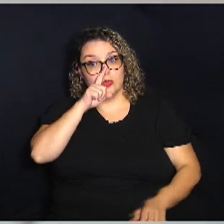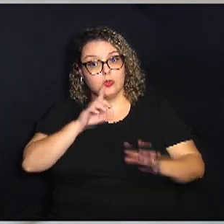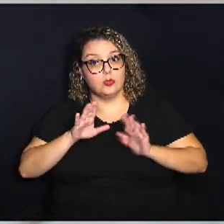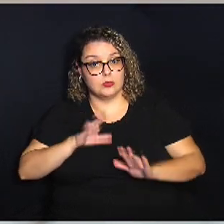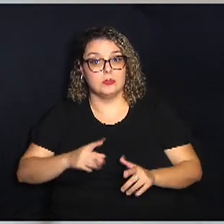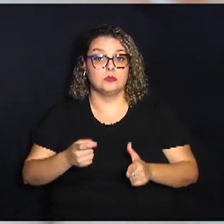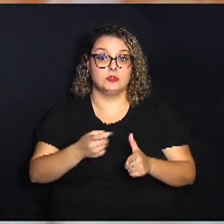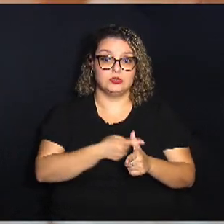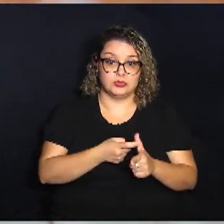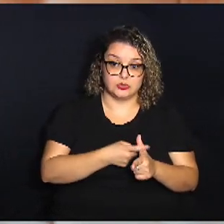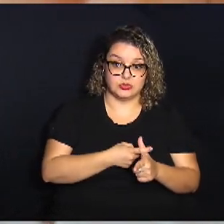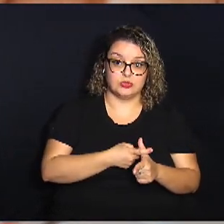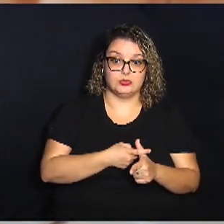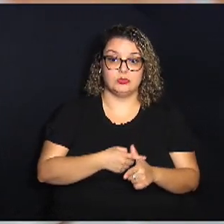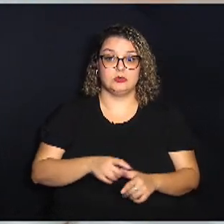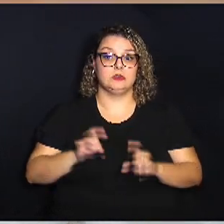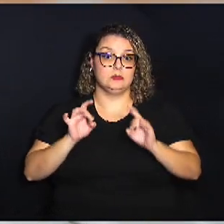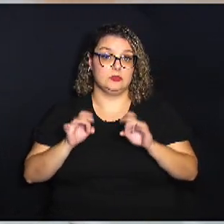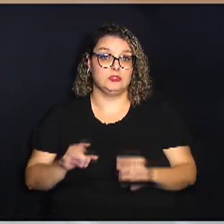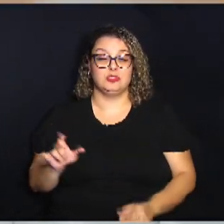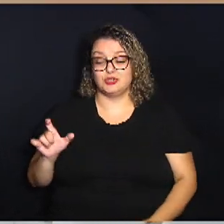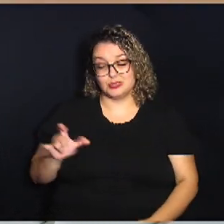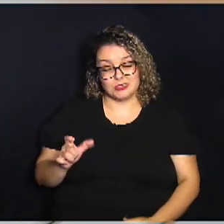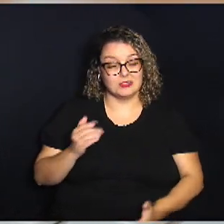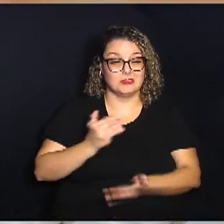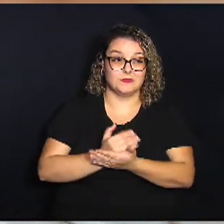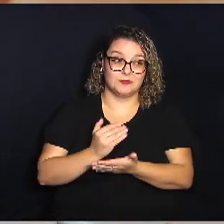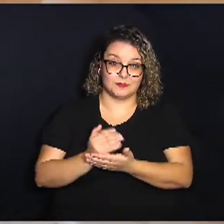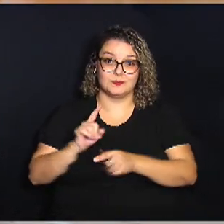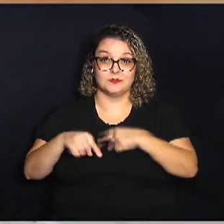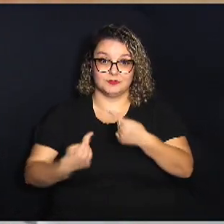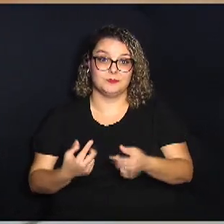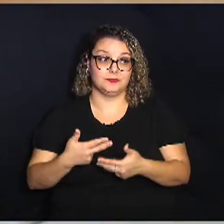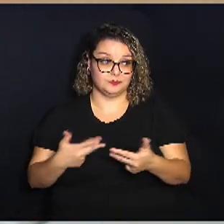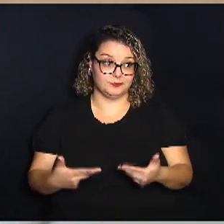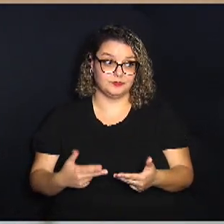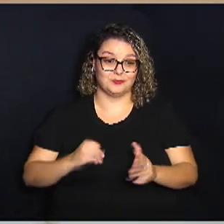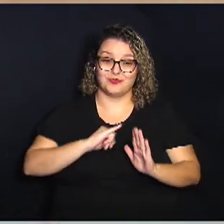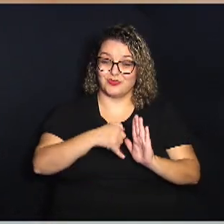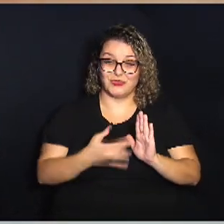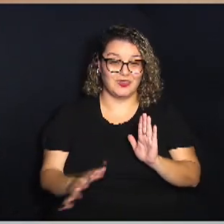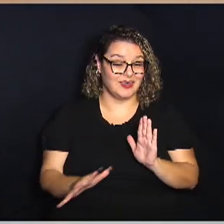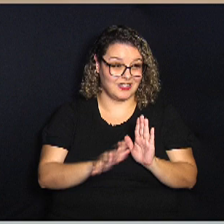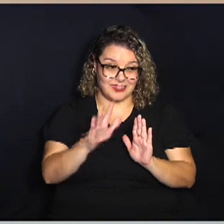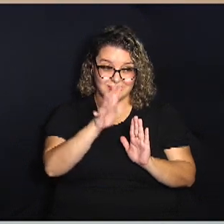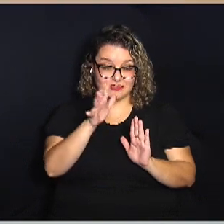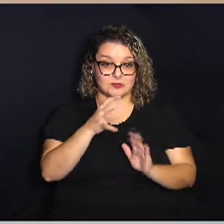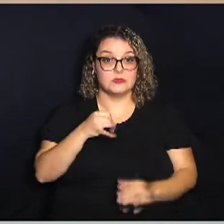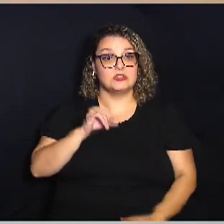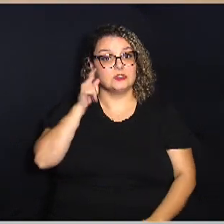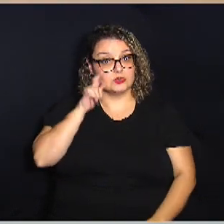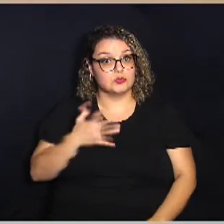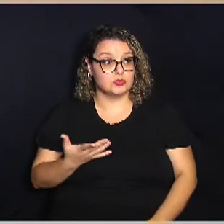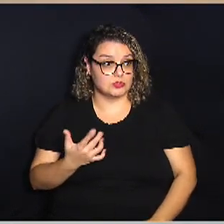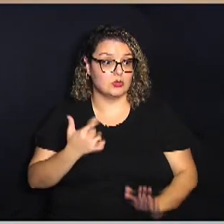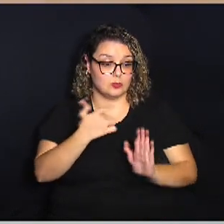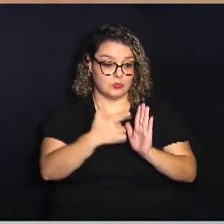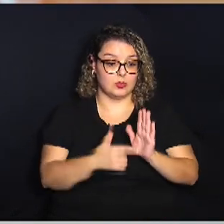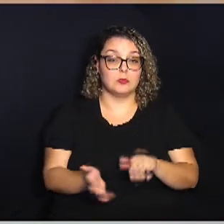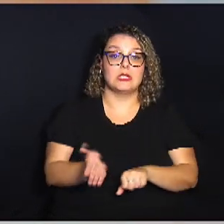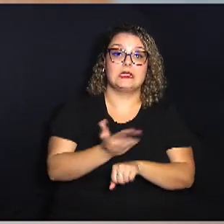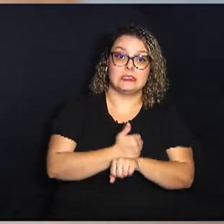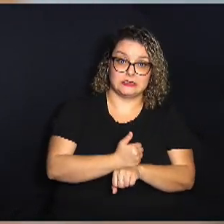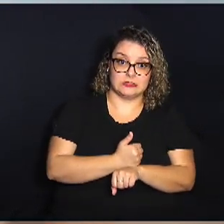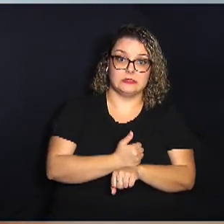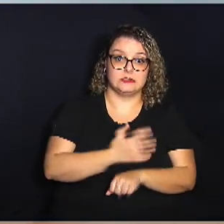as dívidas dívidas especialmente cartão de crédito e outros itens que cobram juros altíssimos se você consegue fazer uma lista antecipada